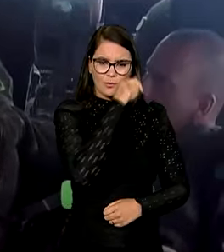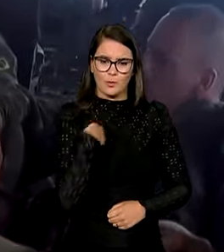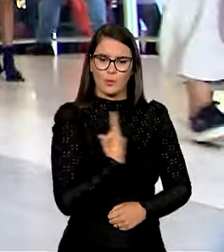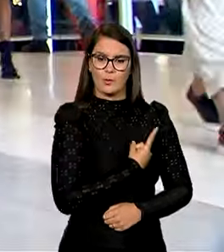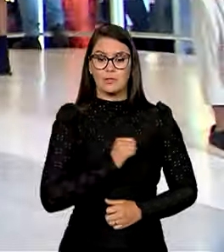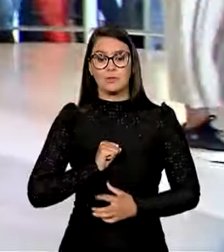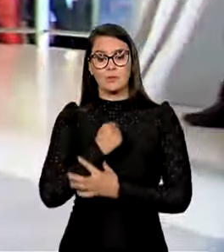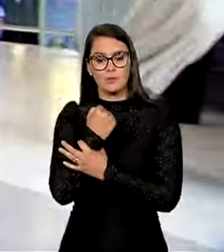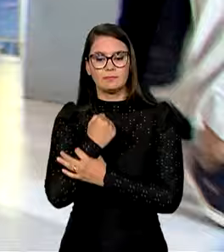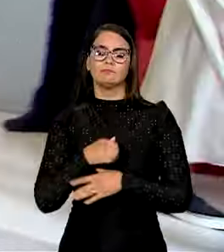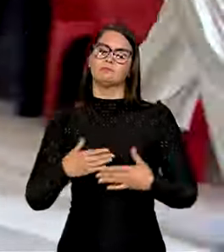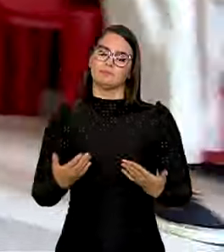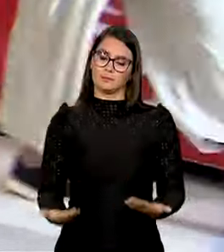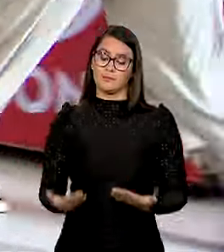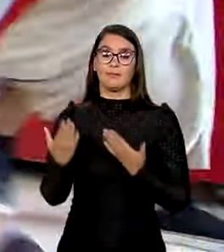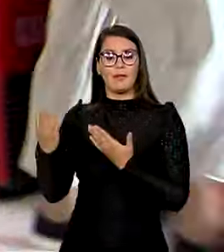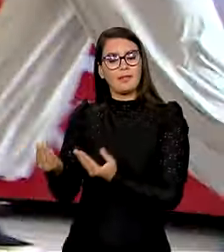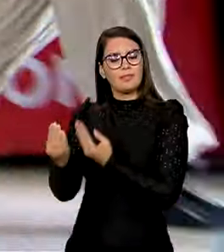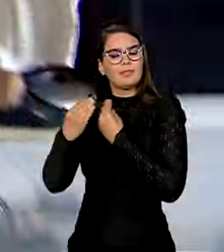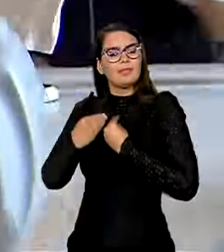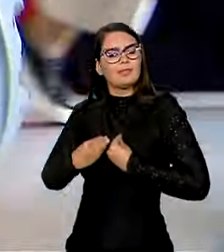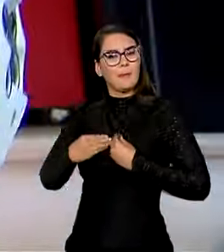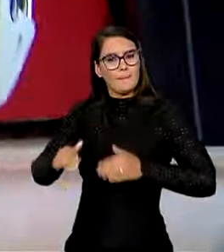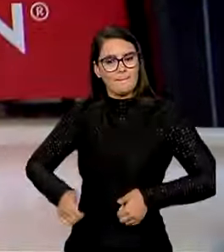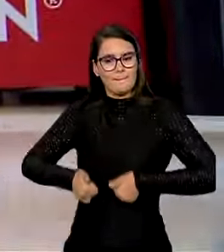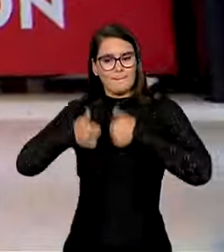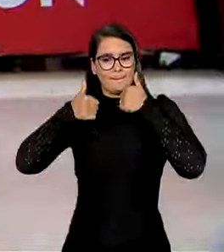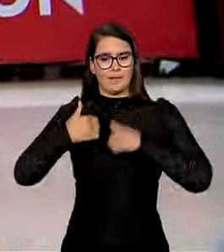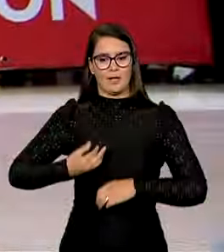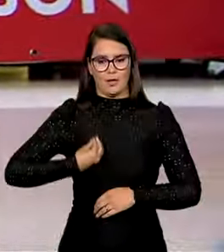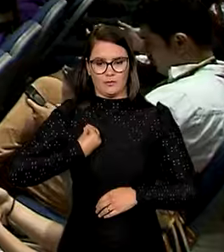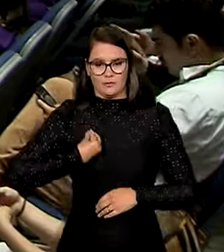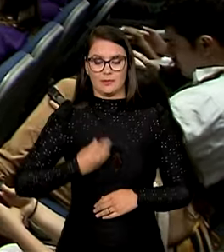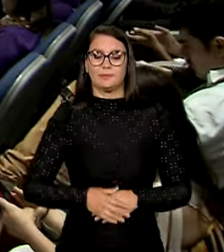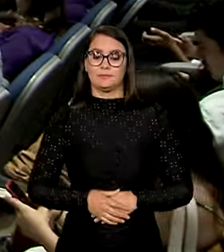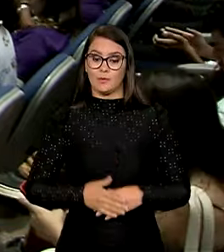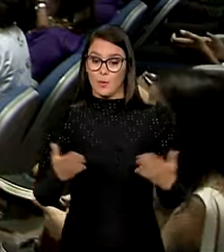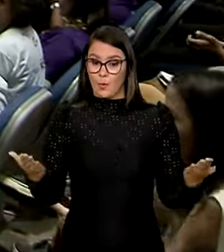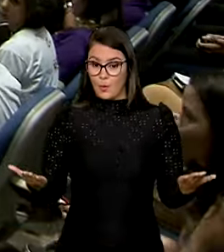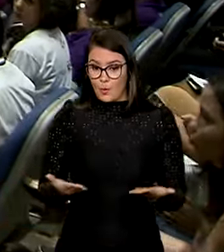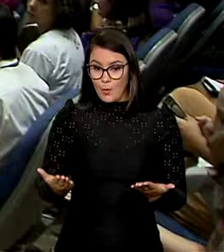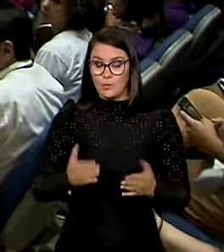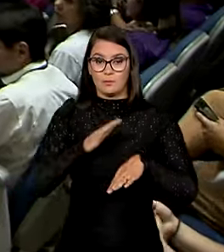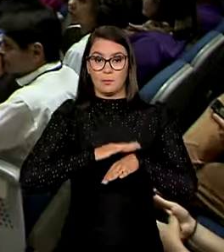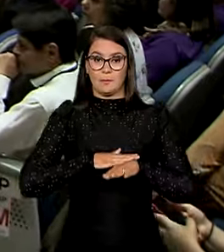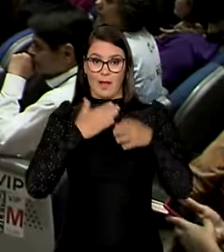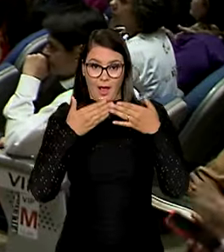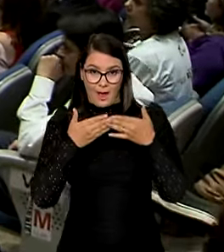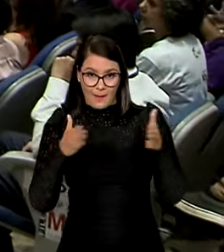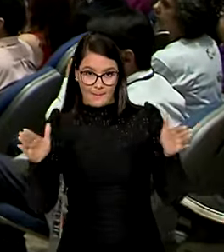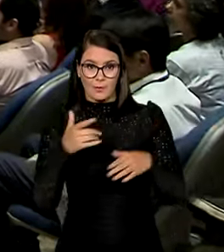segurança. Enfim, ela nos proporciona melhor qualidade de vida. E hoje, durante a abertura oficial